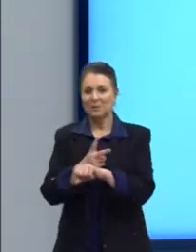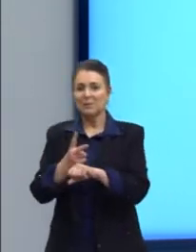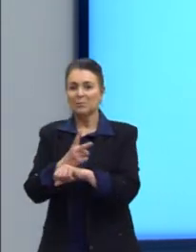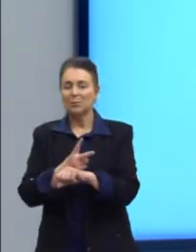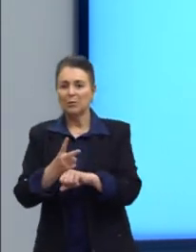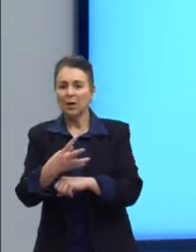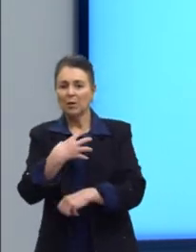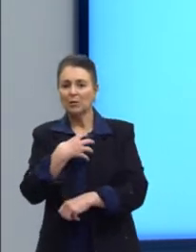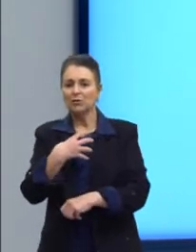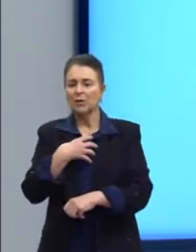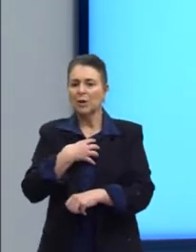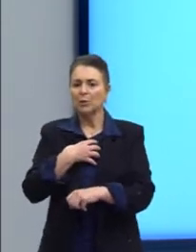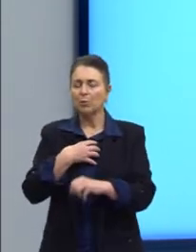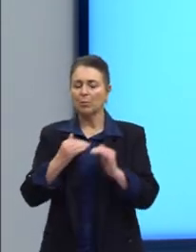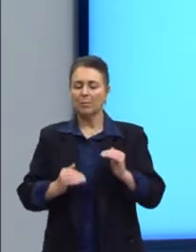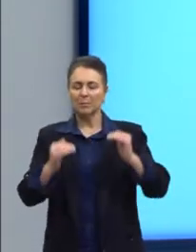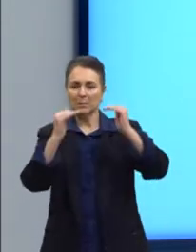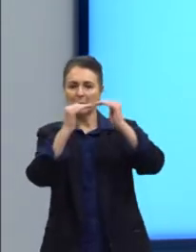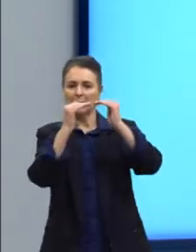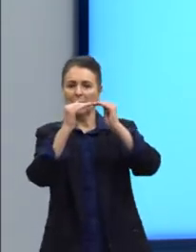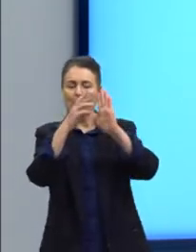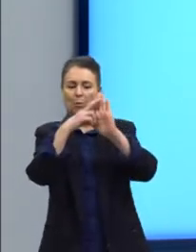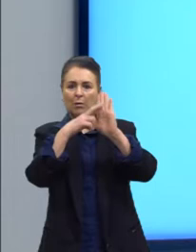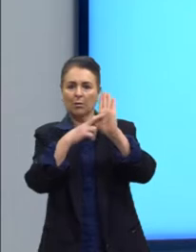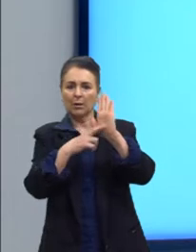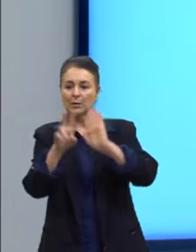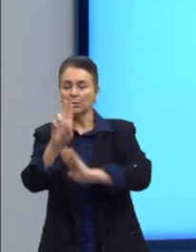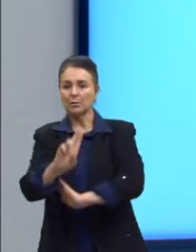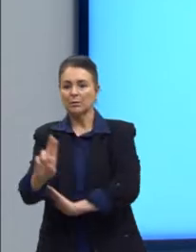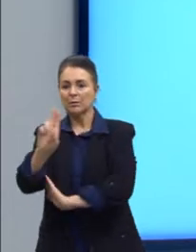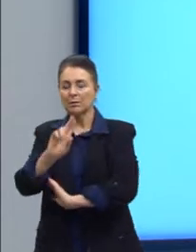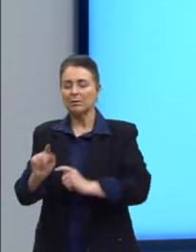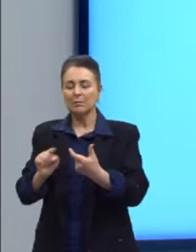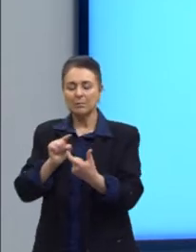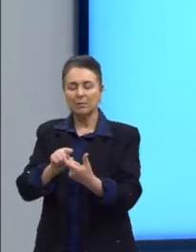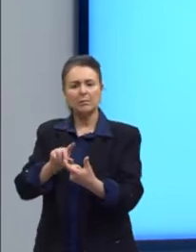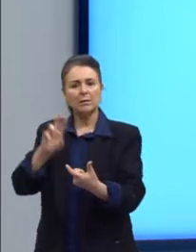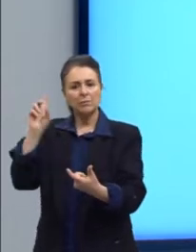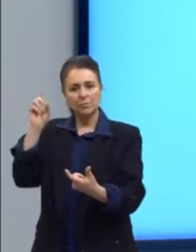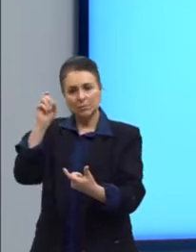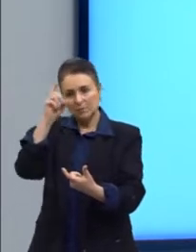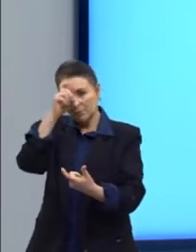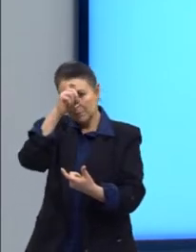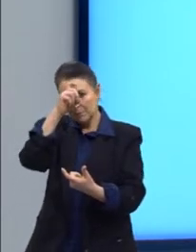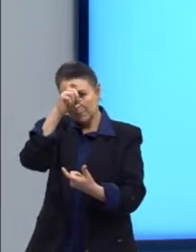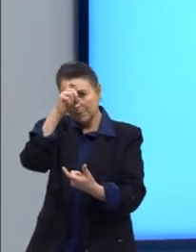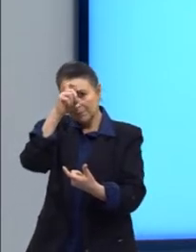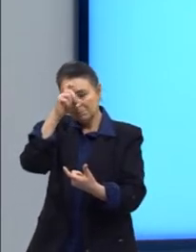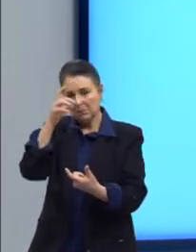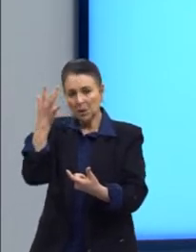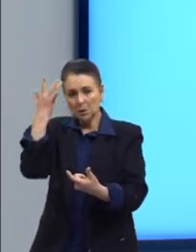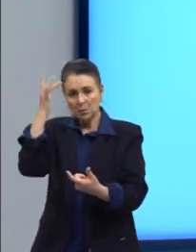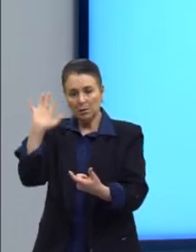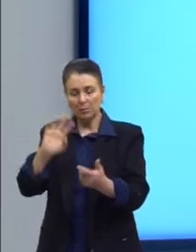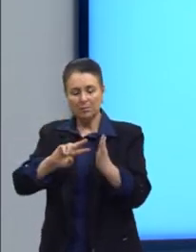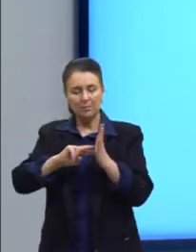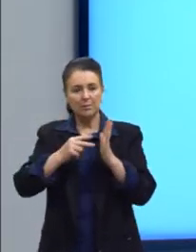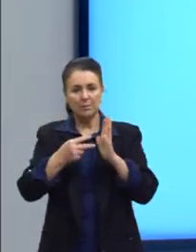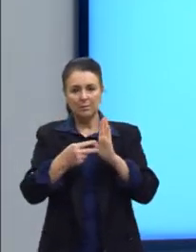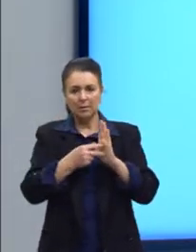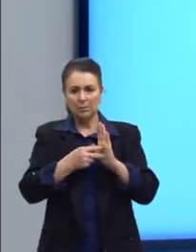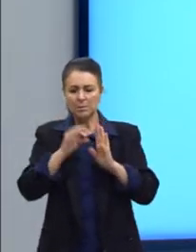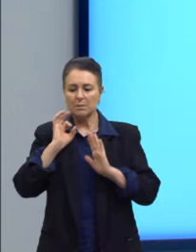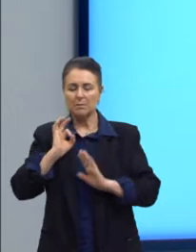normativa padrão, utilizando palavras difíceis. que não se sabe o significado